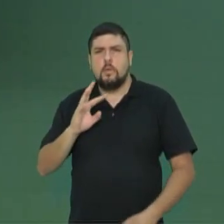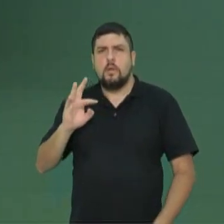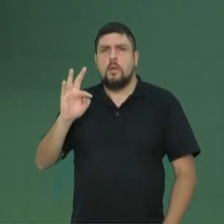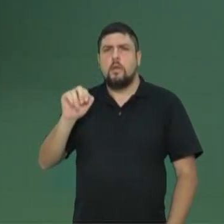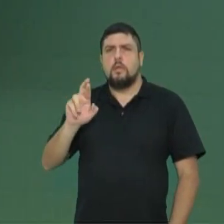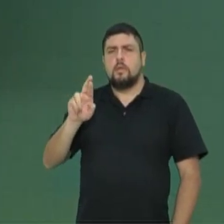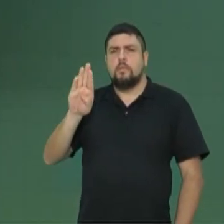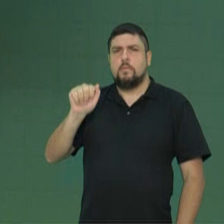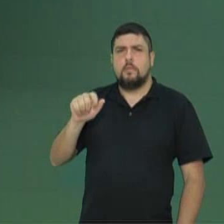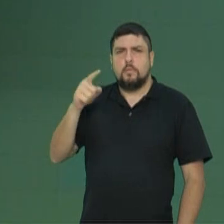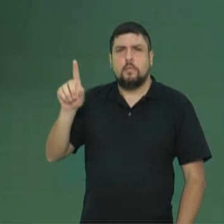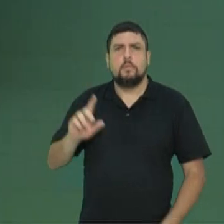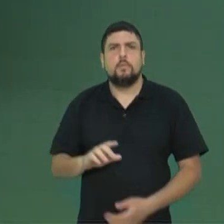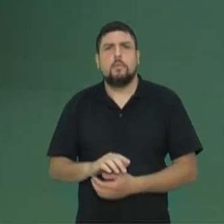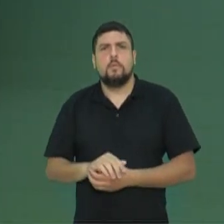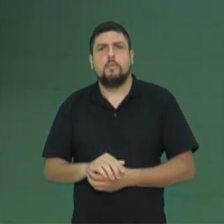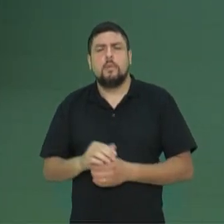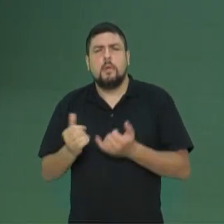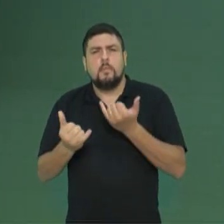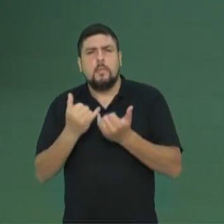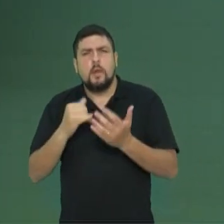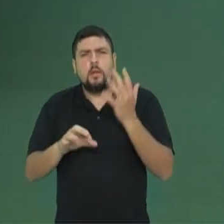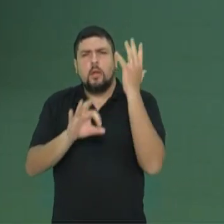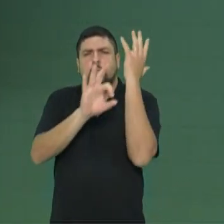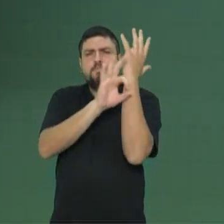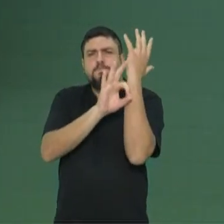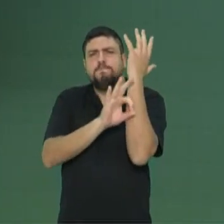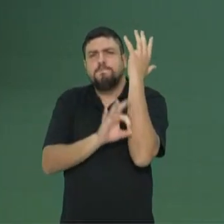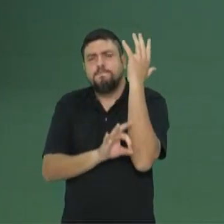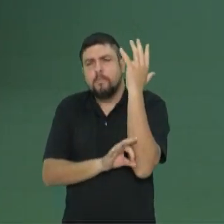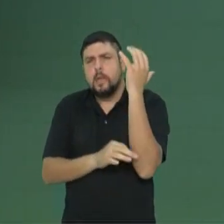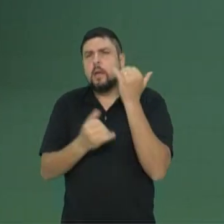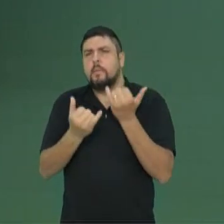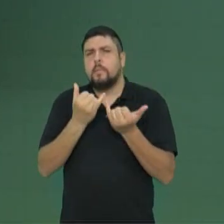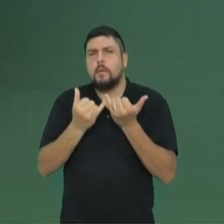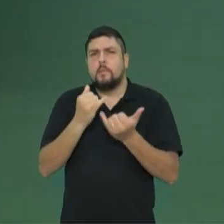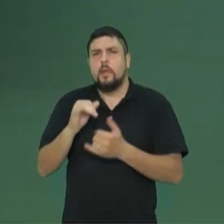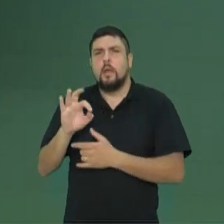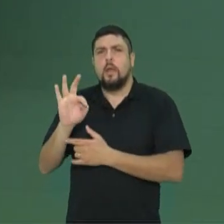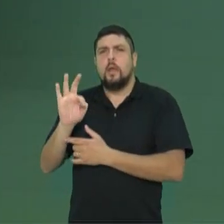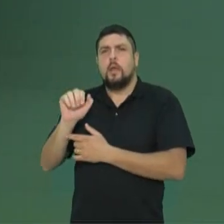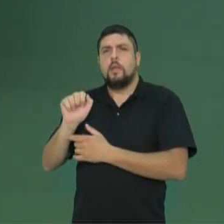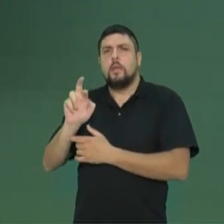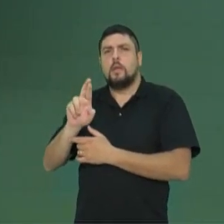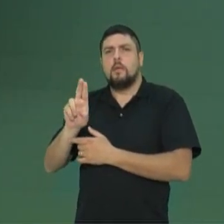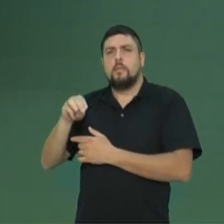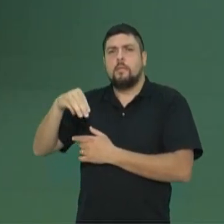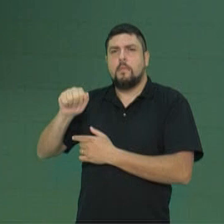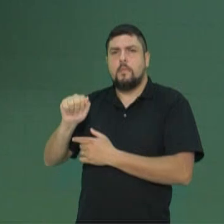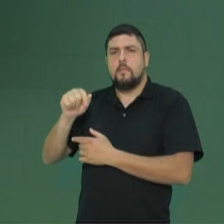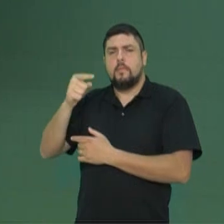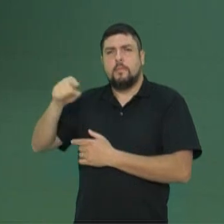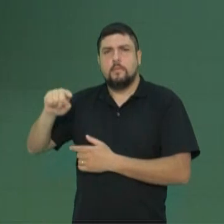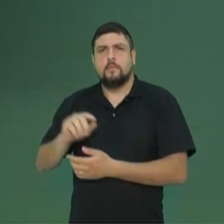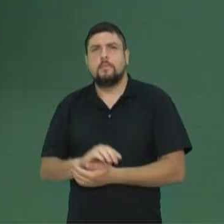Dá um frutinho gostoso, parente da jabuticabeira. Bem raro de ver, né? Tarumã é uma árvore que faz tempo que eu não vejo uma na rua.